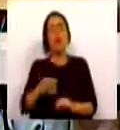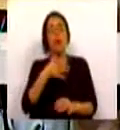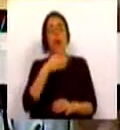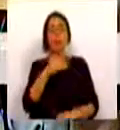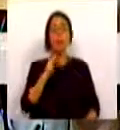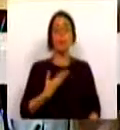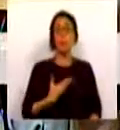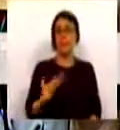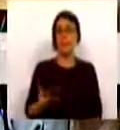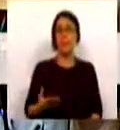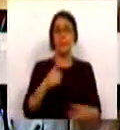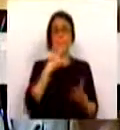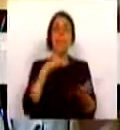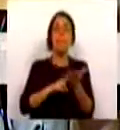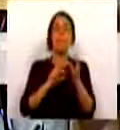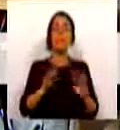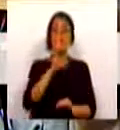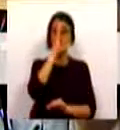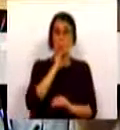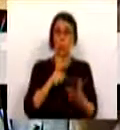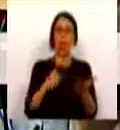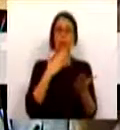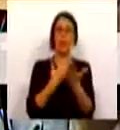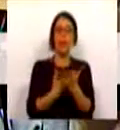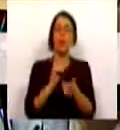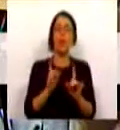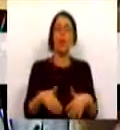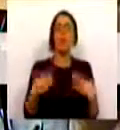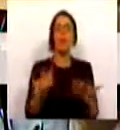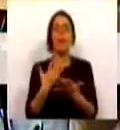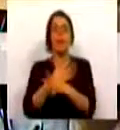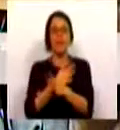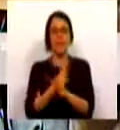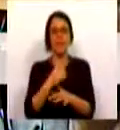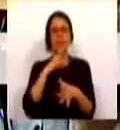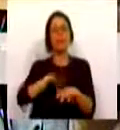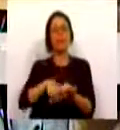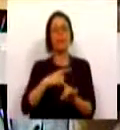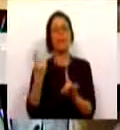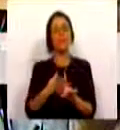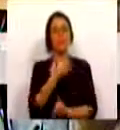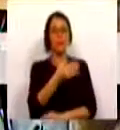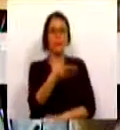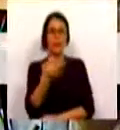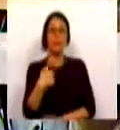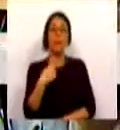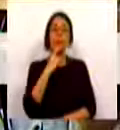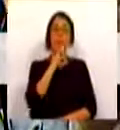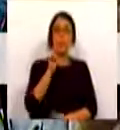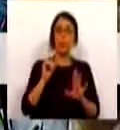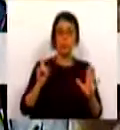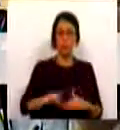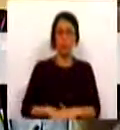do PSD de que, no fundo, o Governo provocou os incêndios e as catástrofes de 2017. Porque, perguntamos-nos,